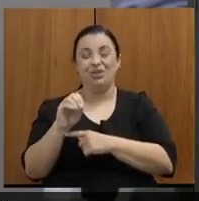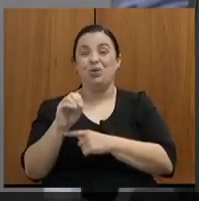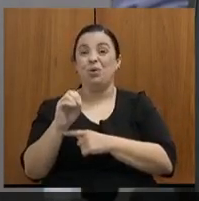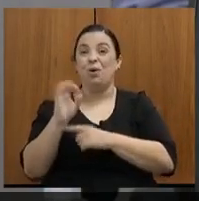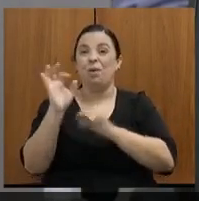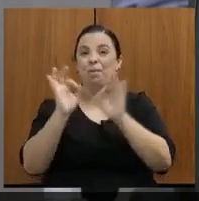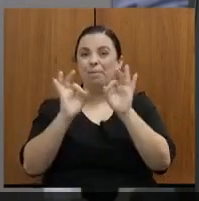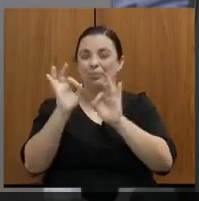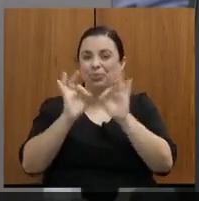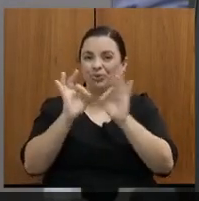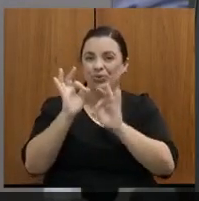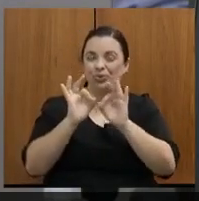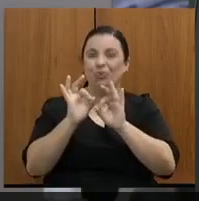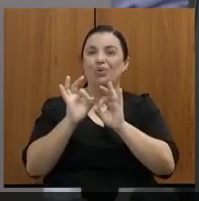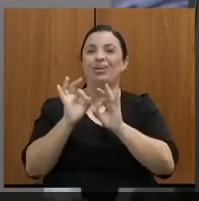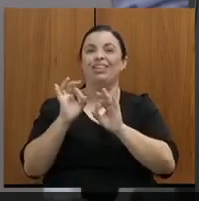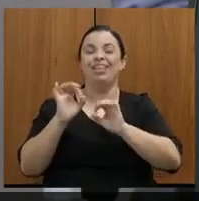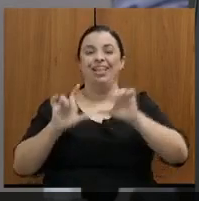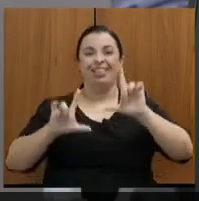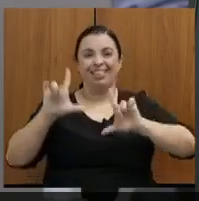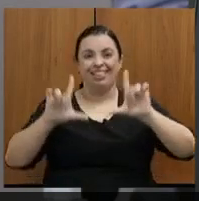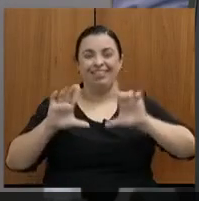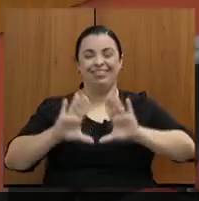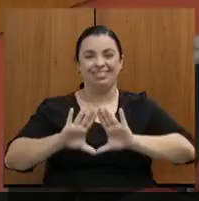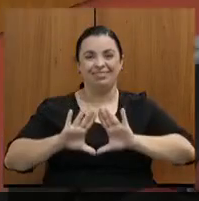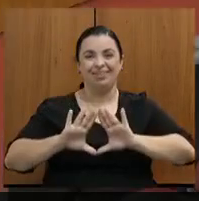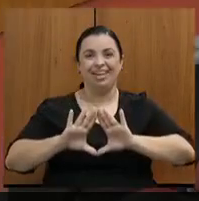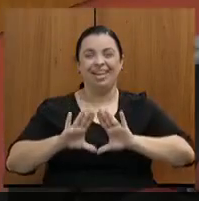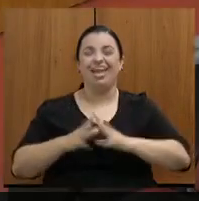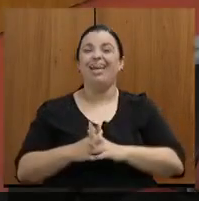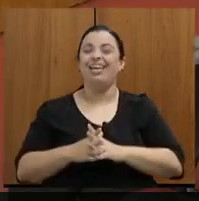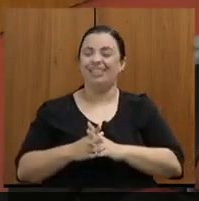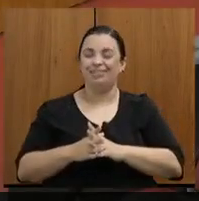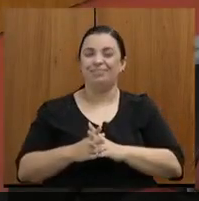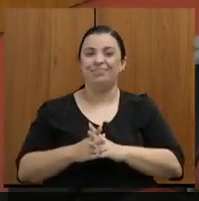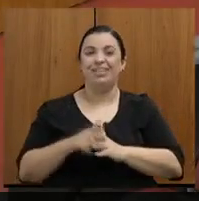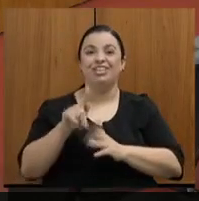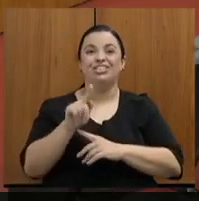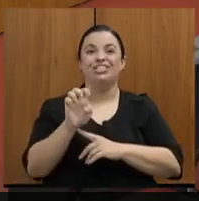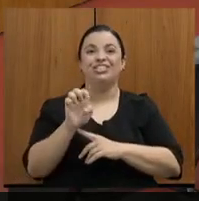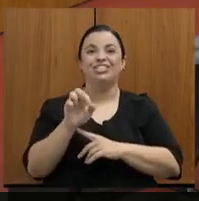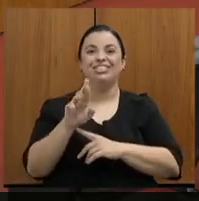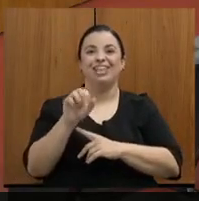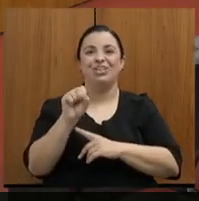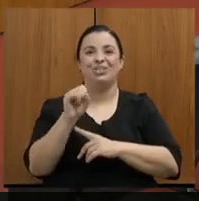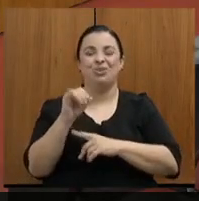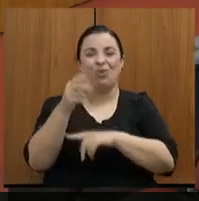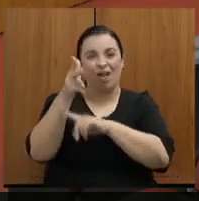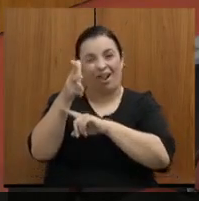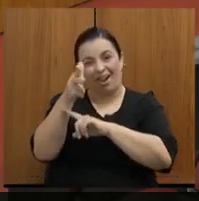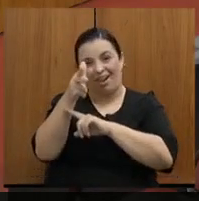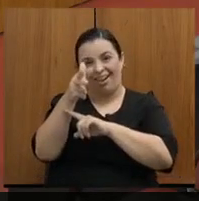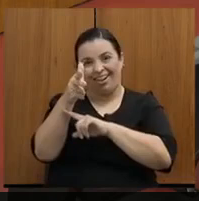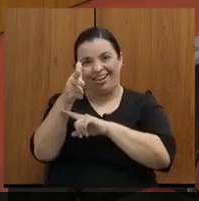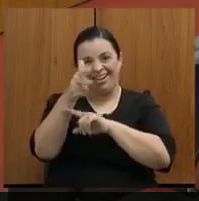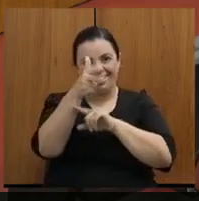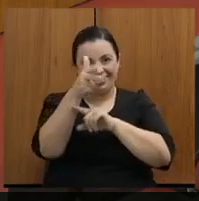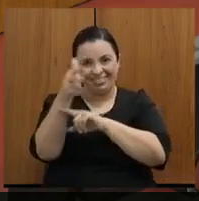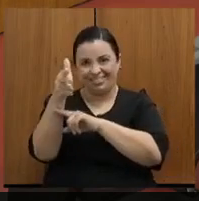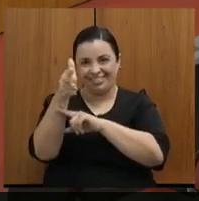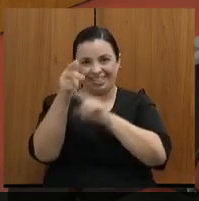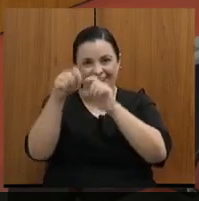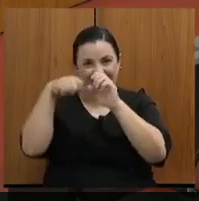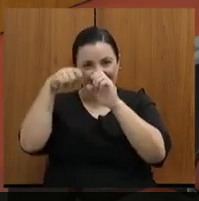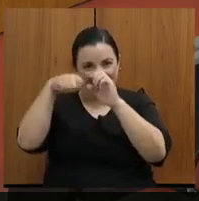produtor e apresentador da TV, da nossa TV Assembleia. Gerson Guimarães, cinegrafista. Olha